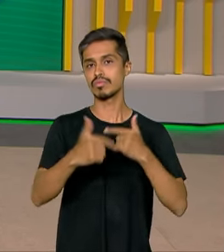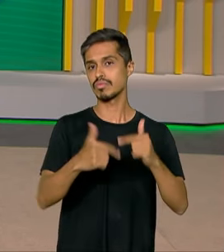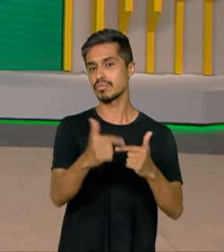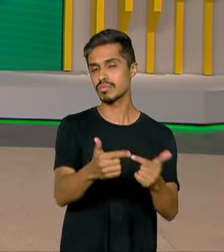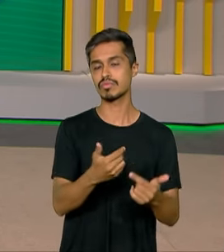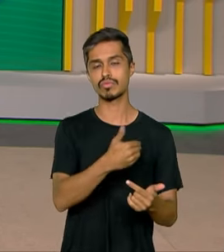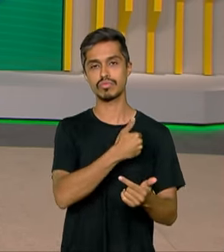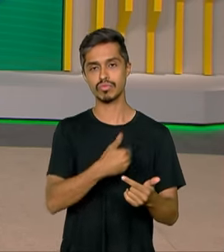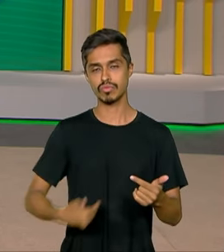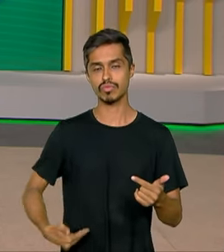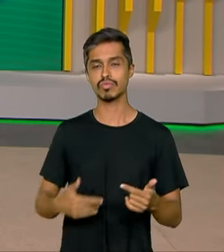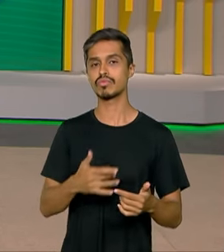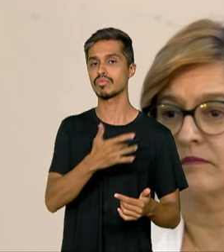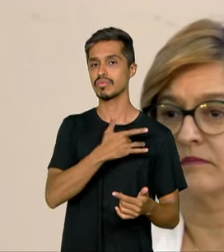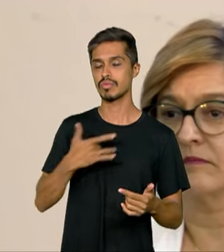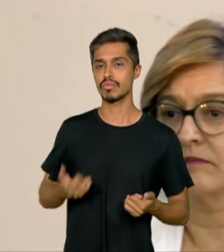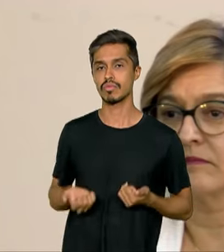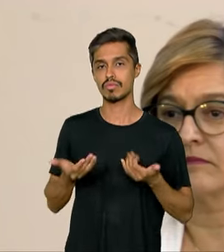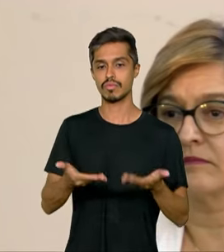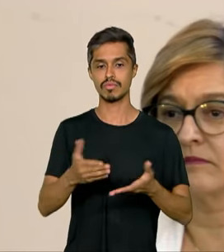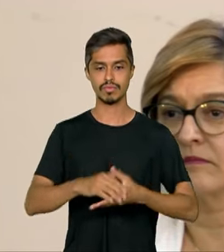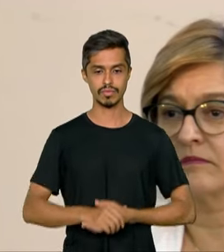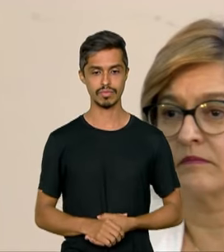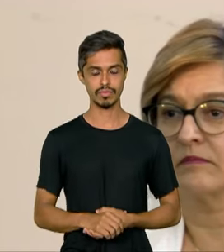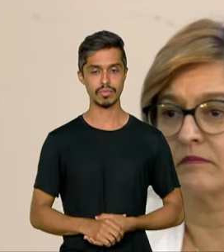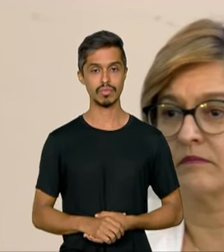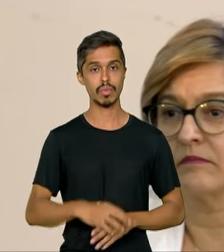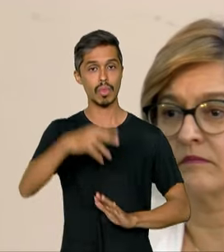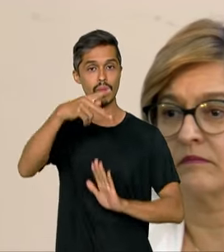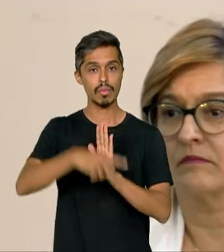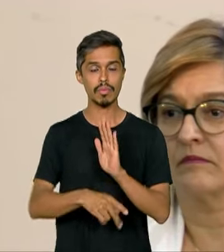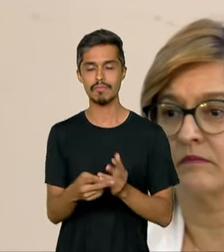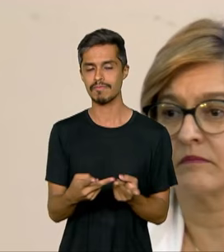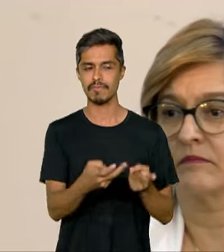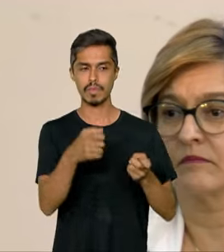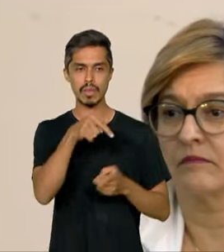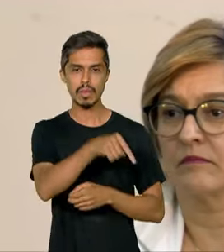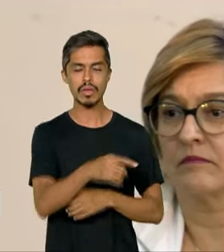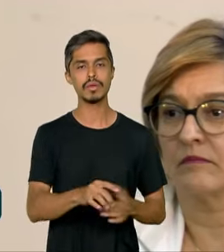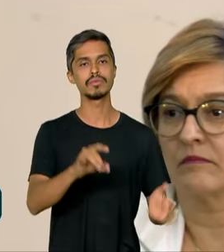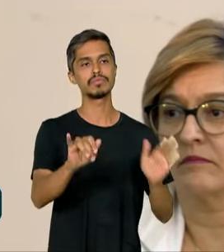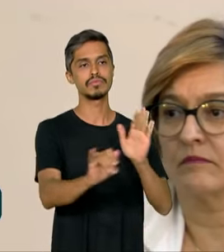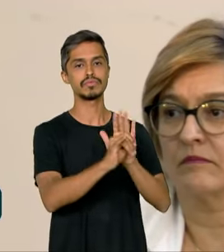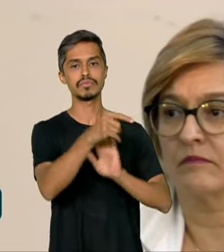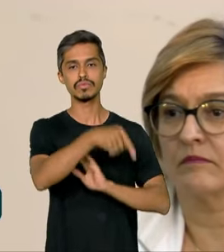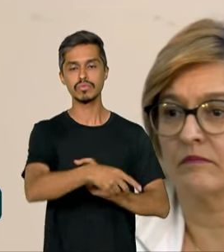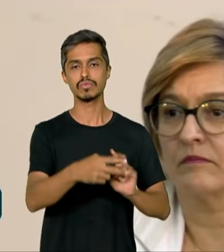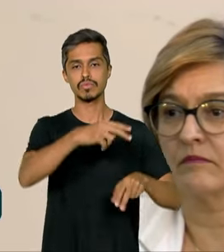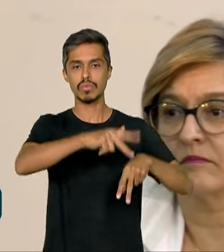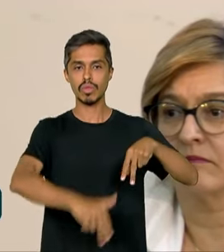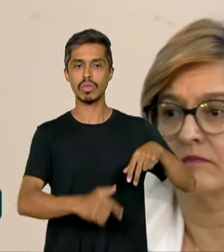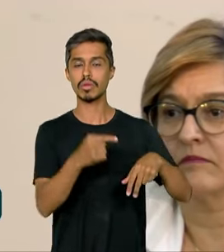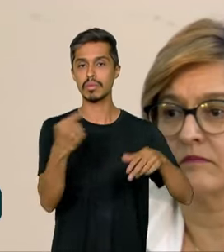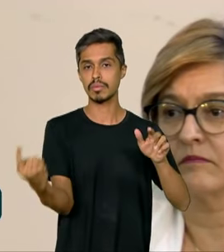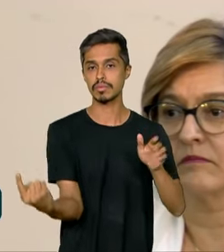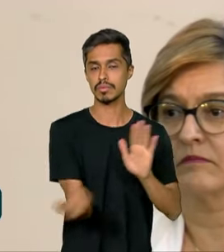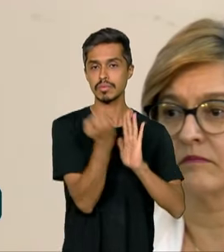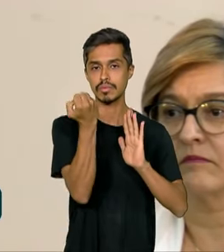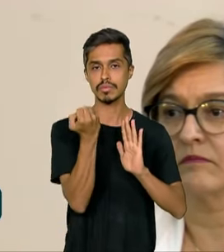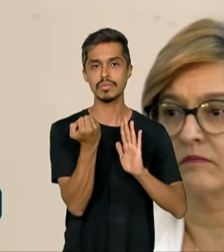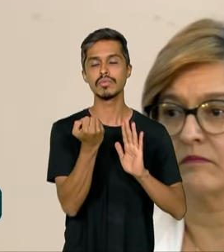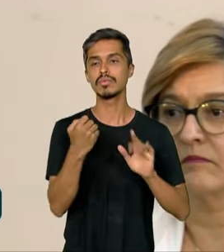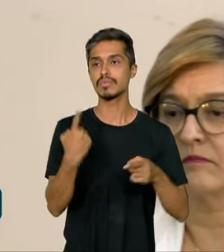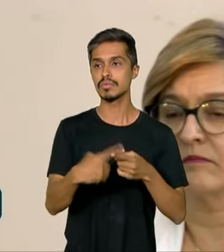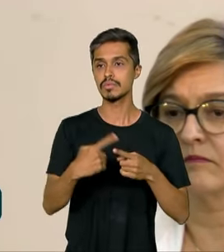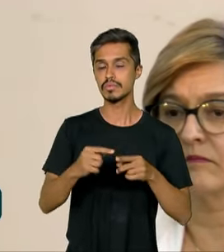públicos de saúde. O programa reconhece a identidade de gênero enquanto marcador de